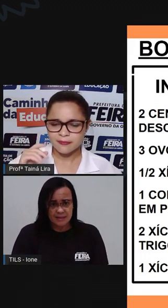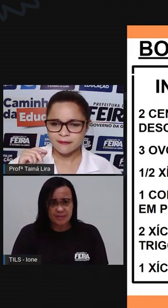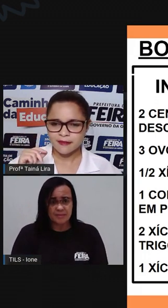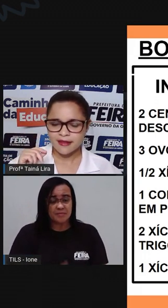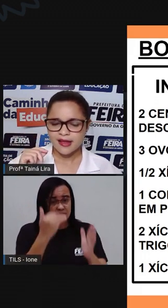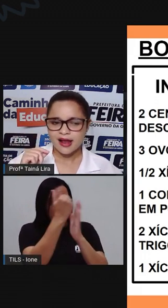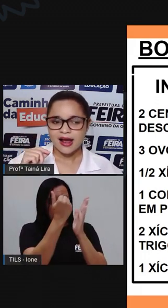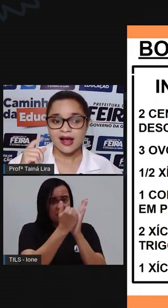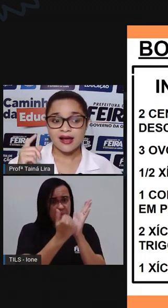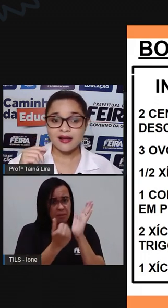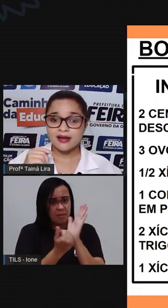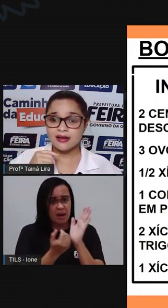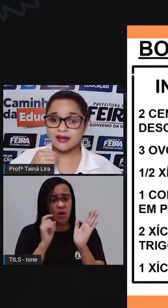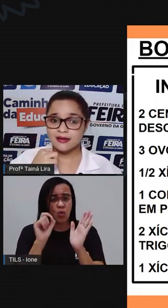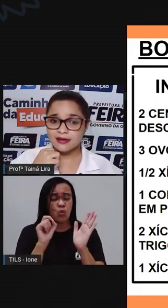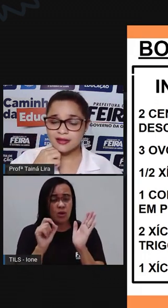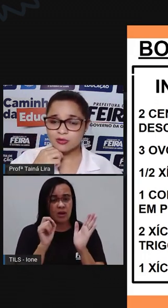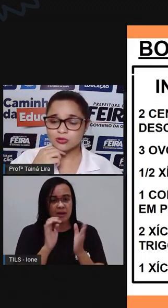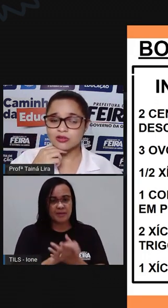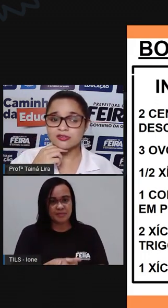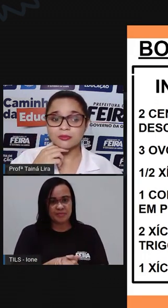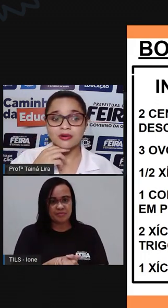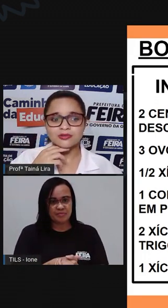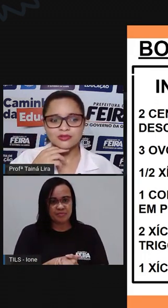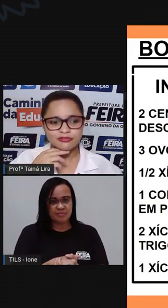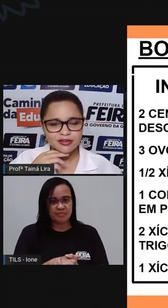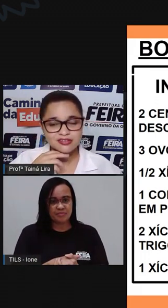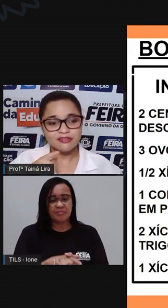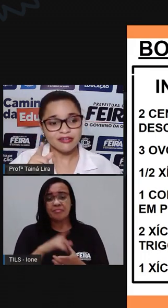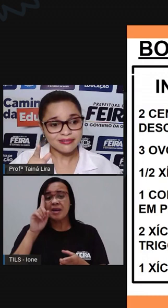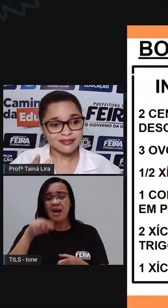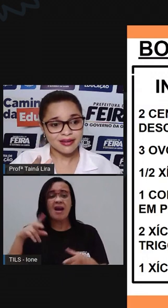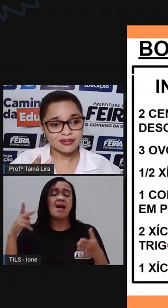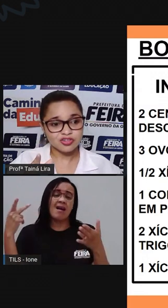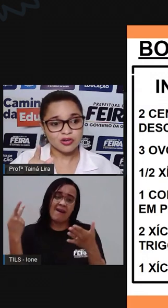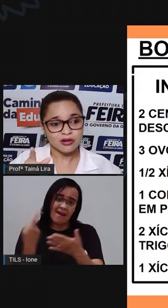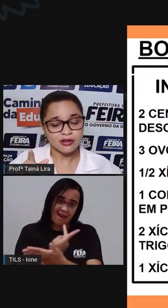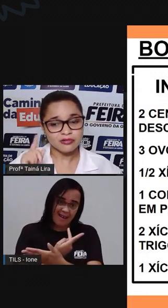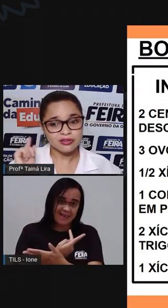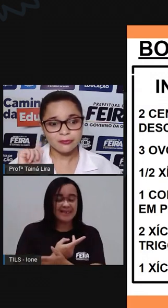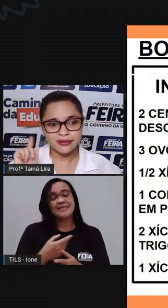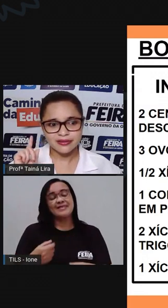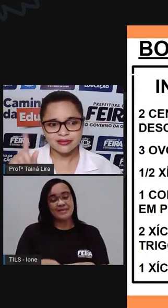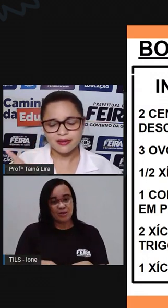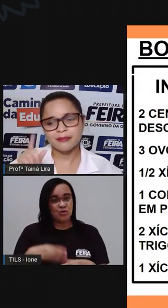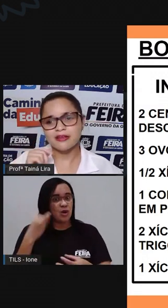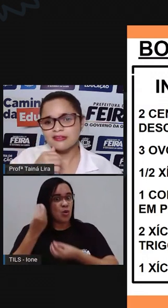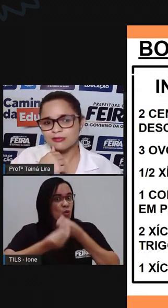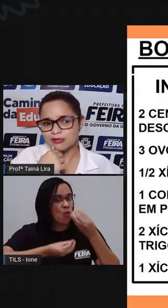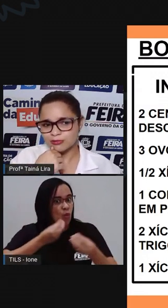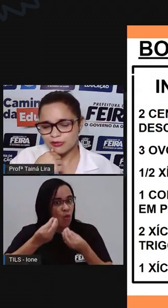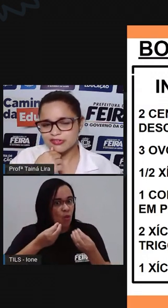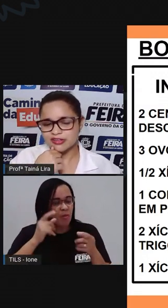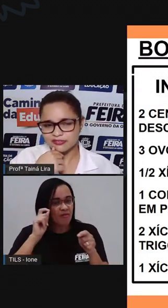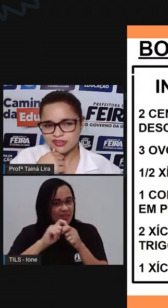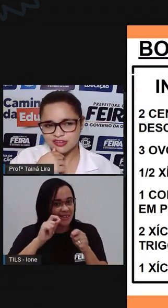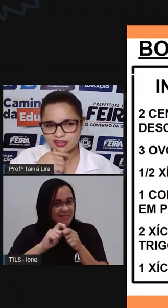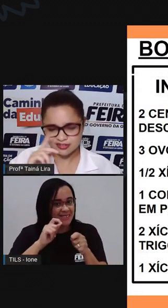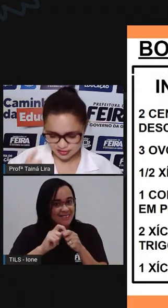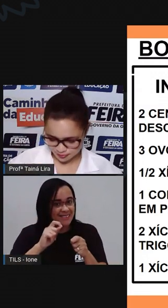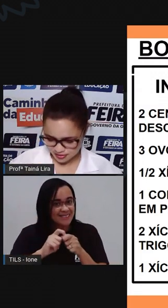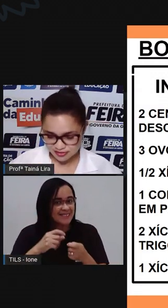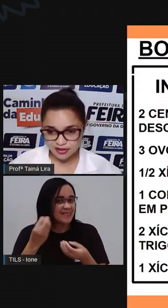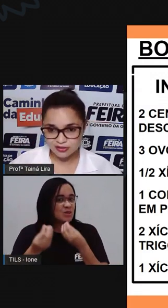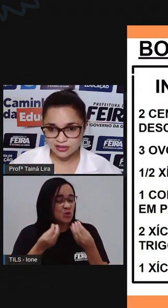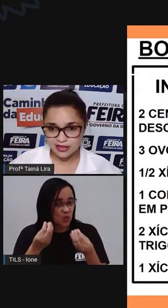né? Ah, é o nosso modo de fazer. Verdade, ó. Eu não me atentei para isso quando eu escrevi essa